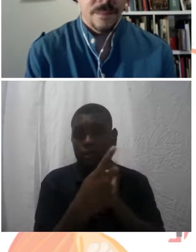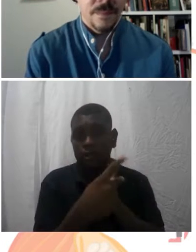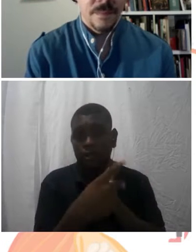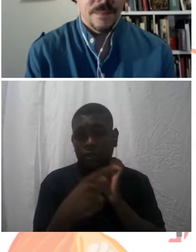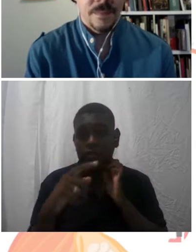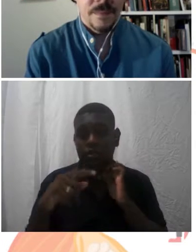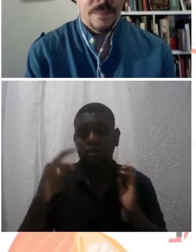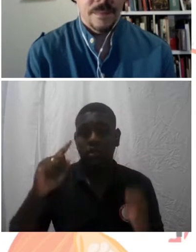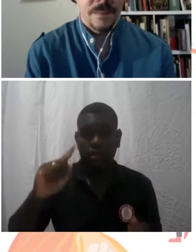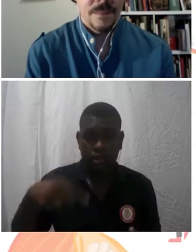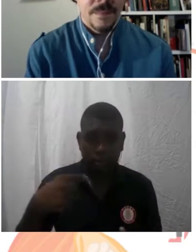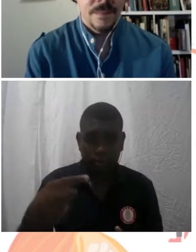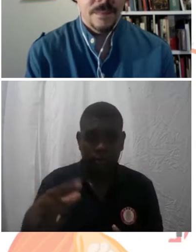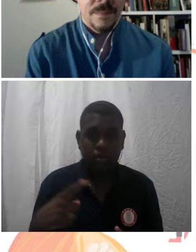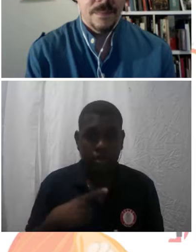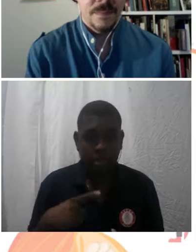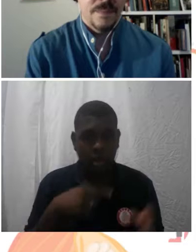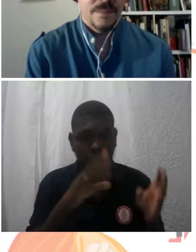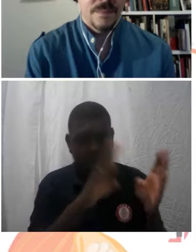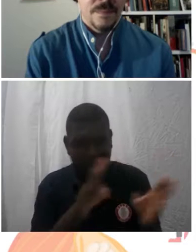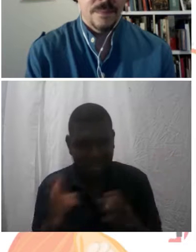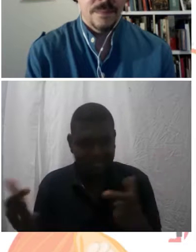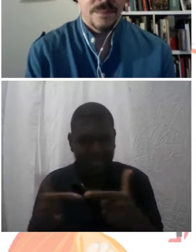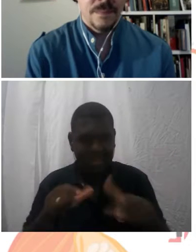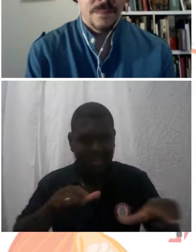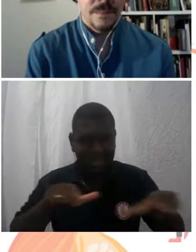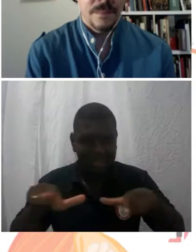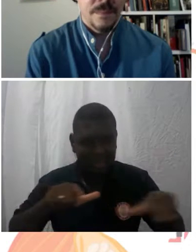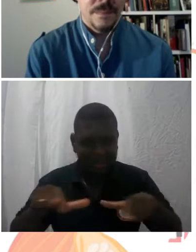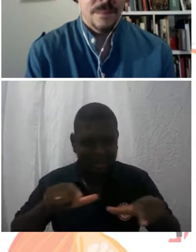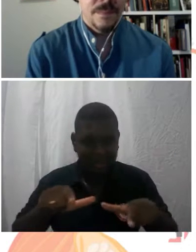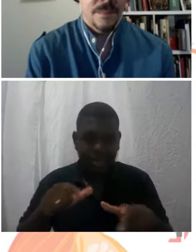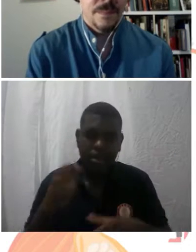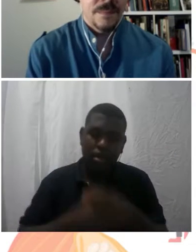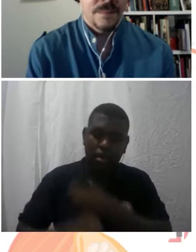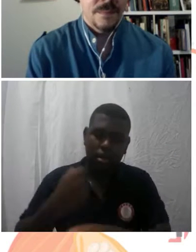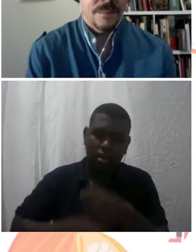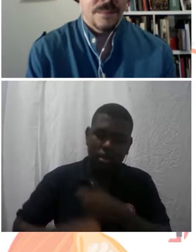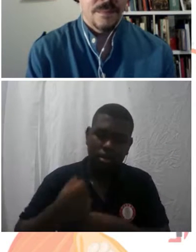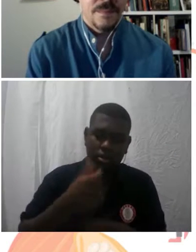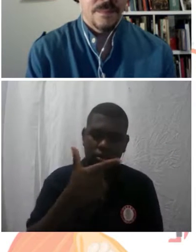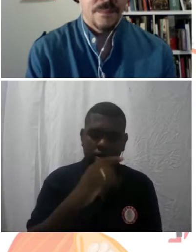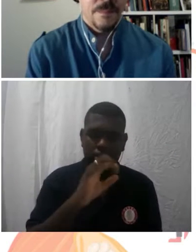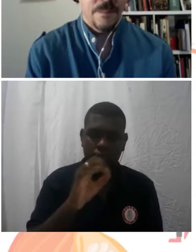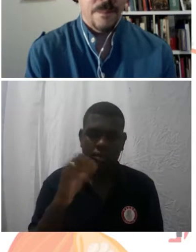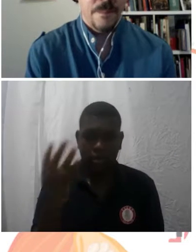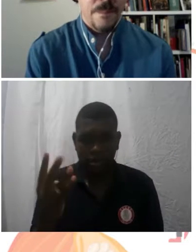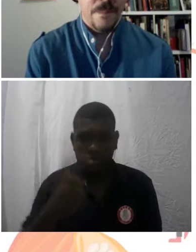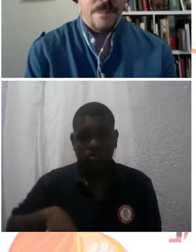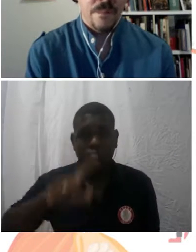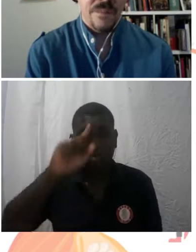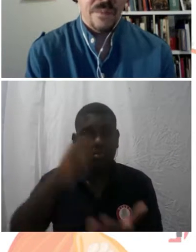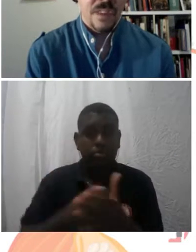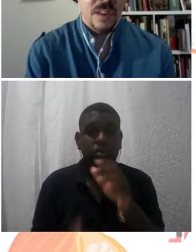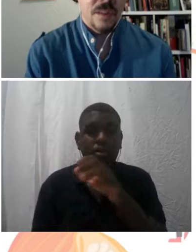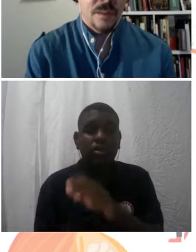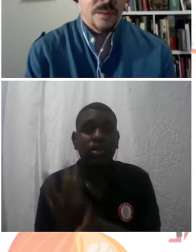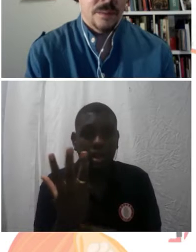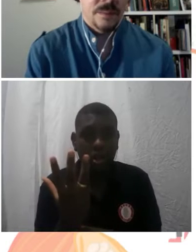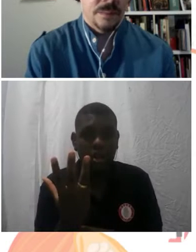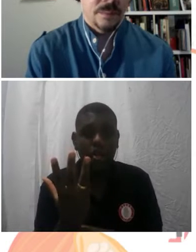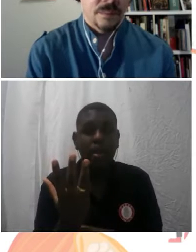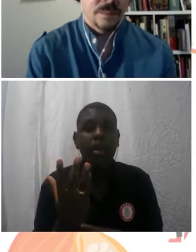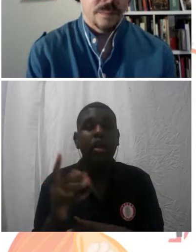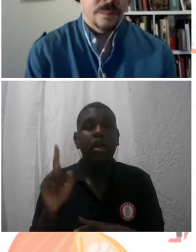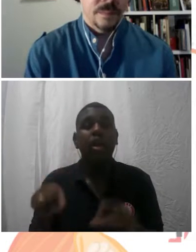organização do trabalho comunitário, em 2004, nós resolvemos fundar a Coppercook como um instrumento para a